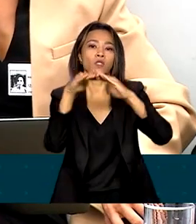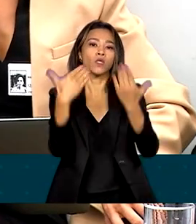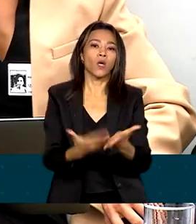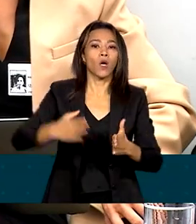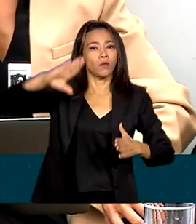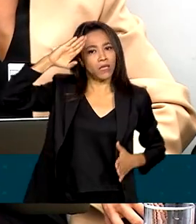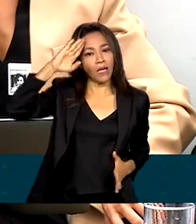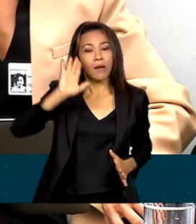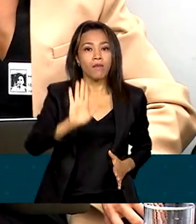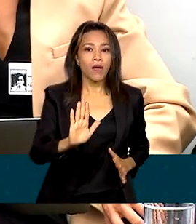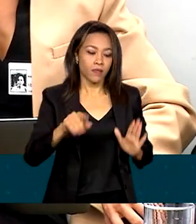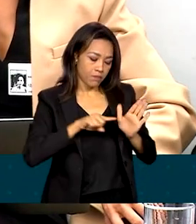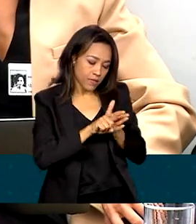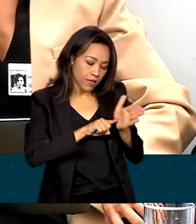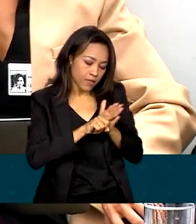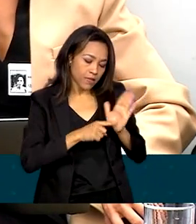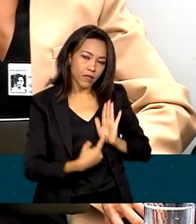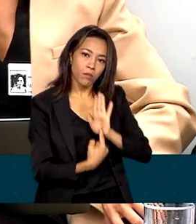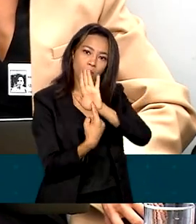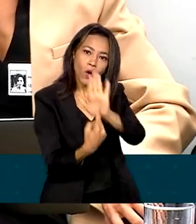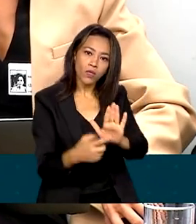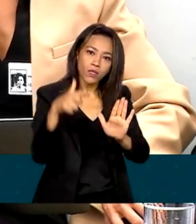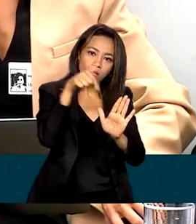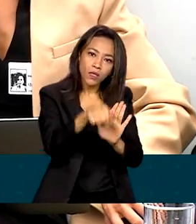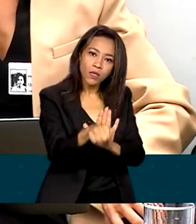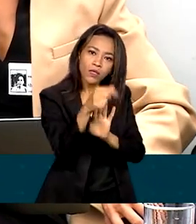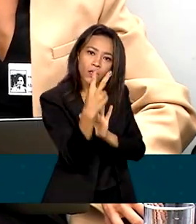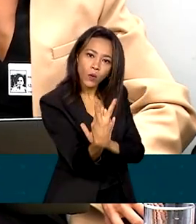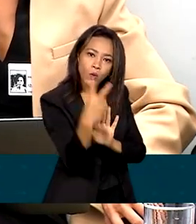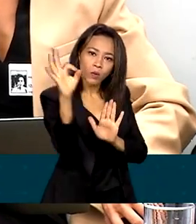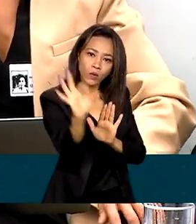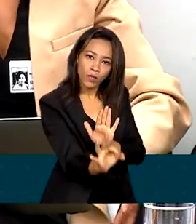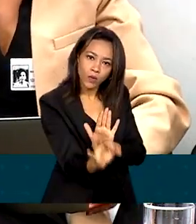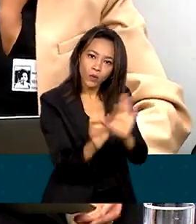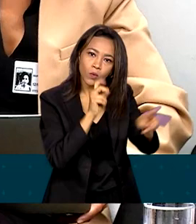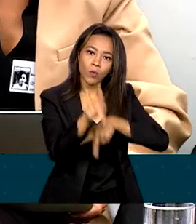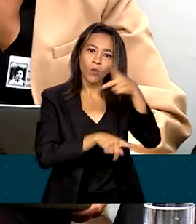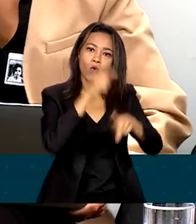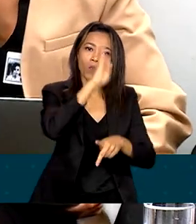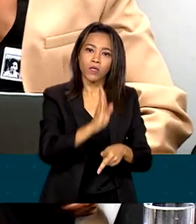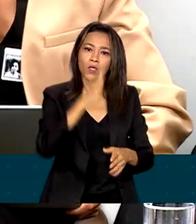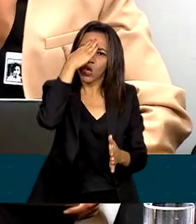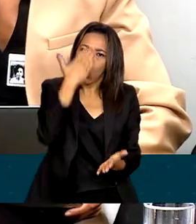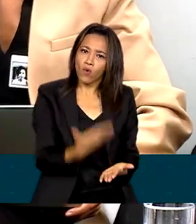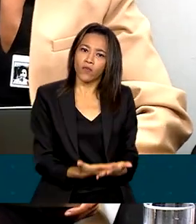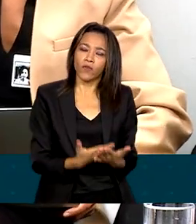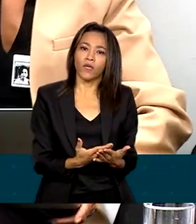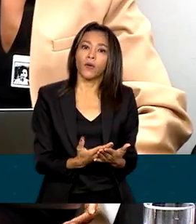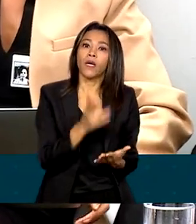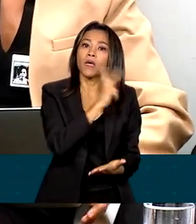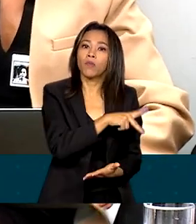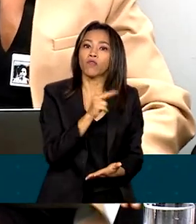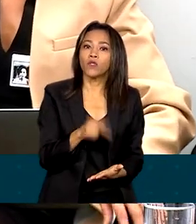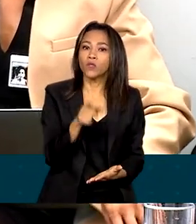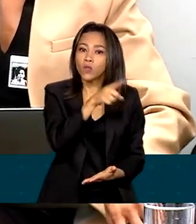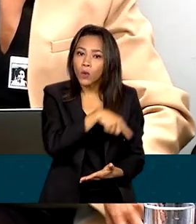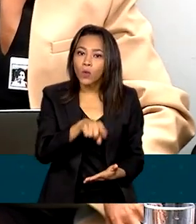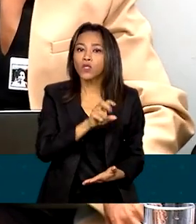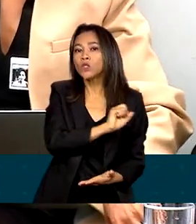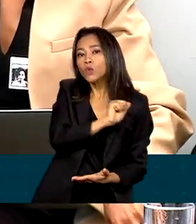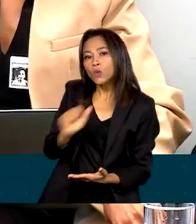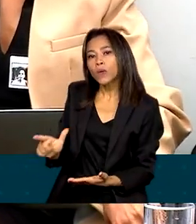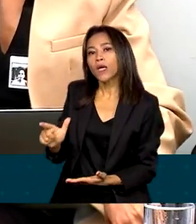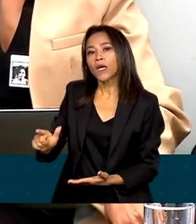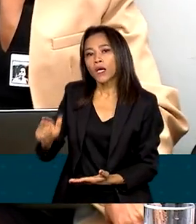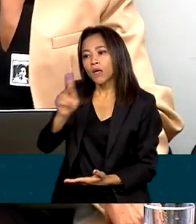a pesquisa mostrou que 72% dos brasileiros confiam mais em professores do que em militares para